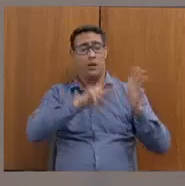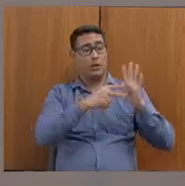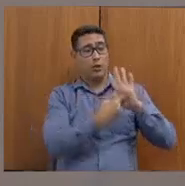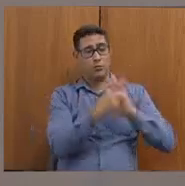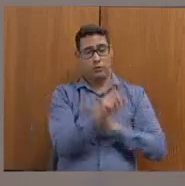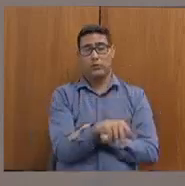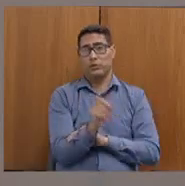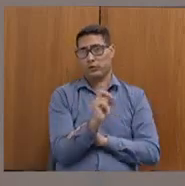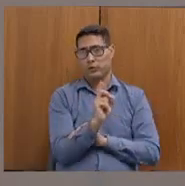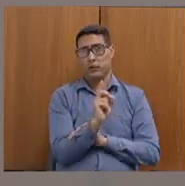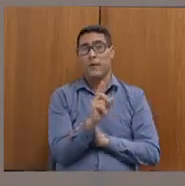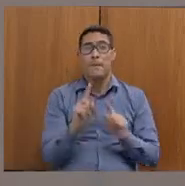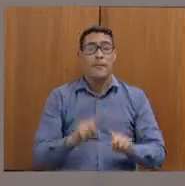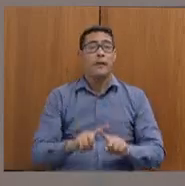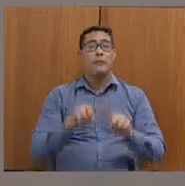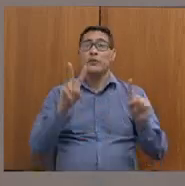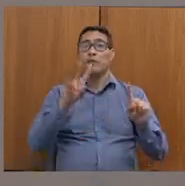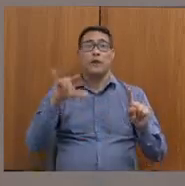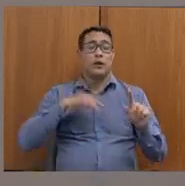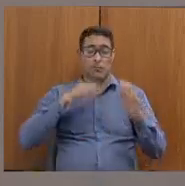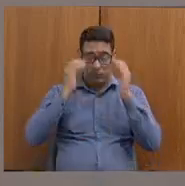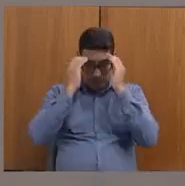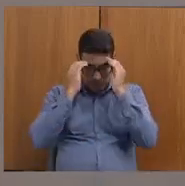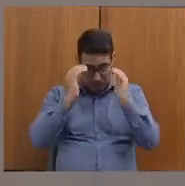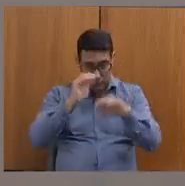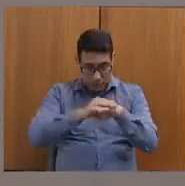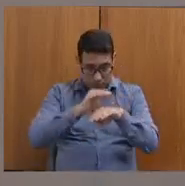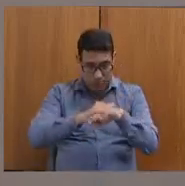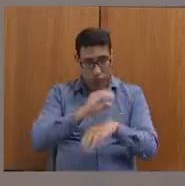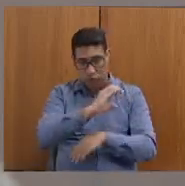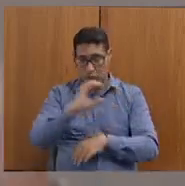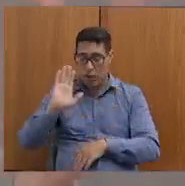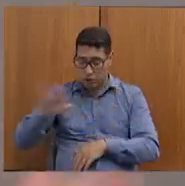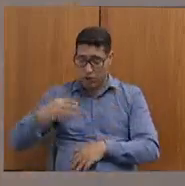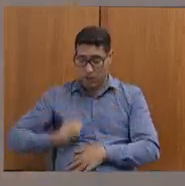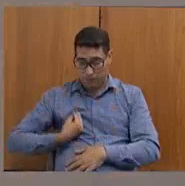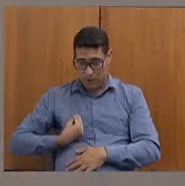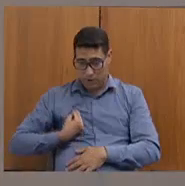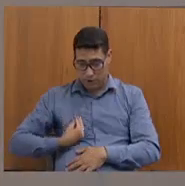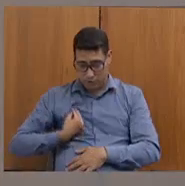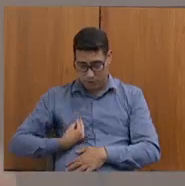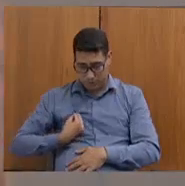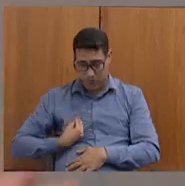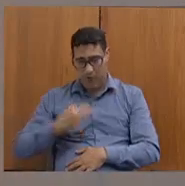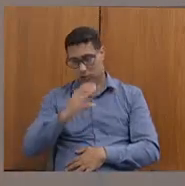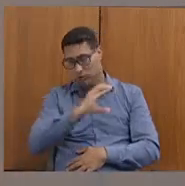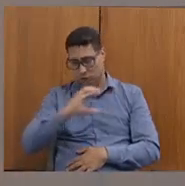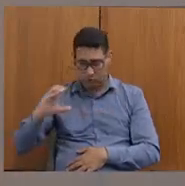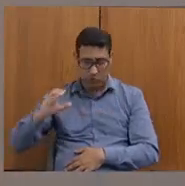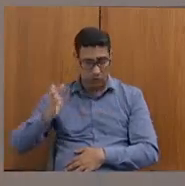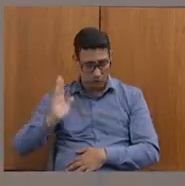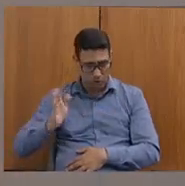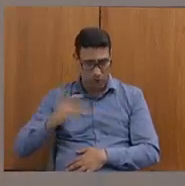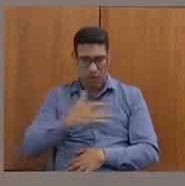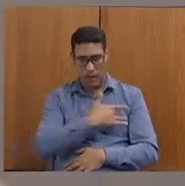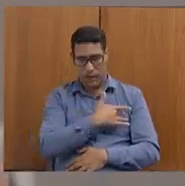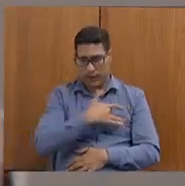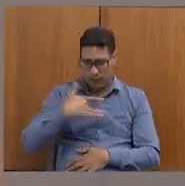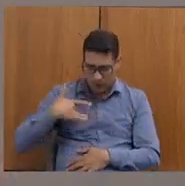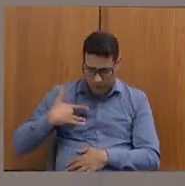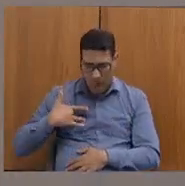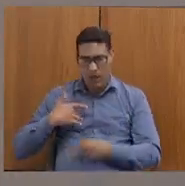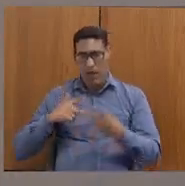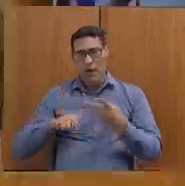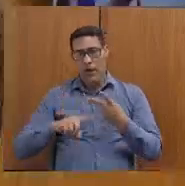questão. E aí vai aqui o meu respeito para o conselho. Eu já fui conselheira, nunca fui de assistência social, mas já fui conselheira de saúde, já fui